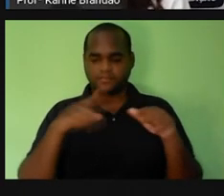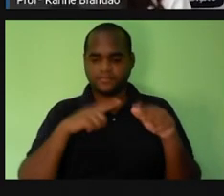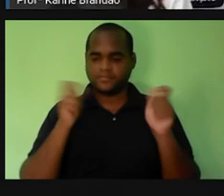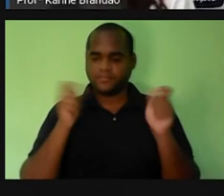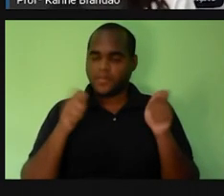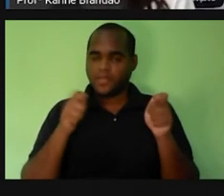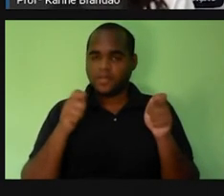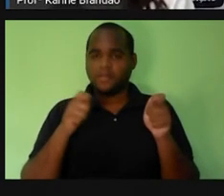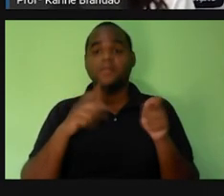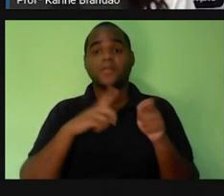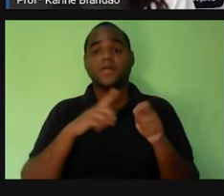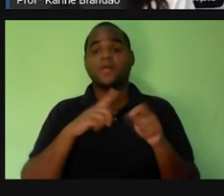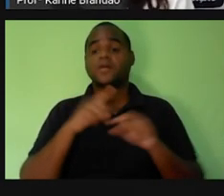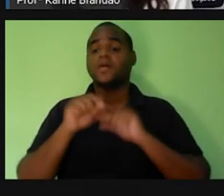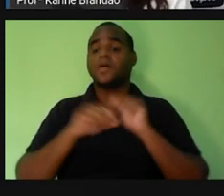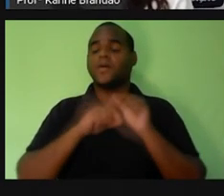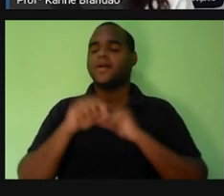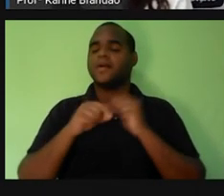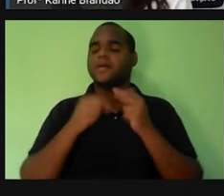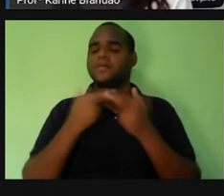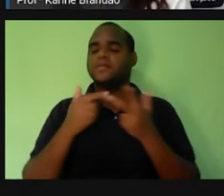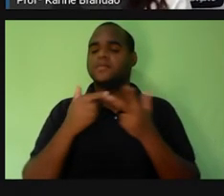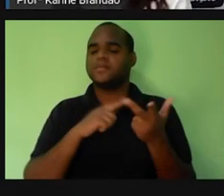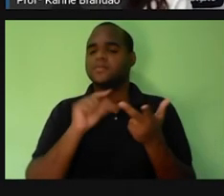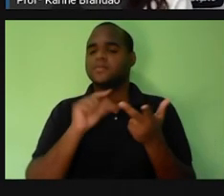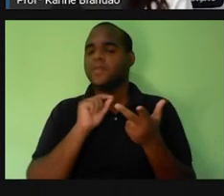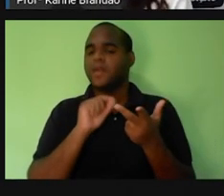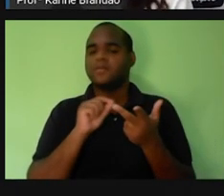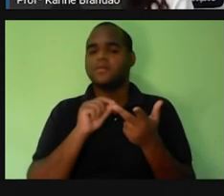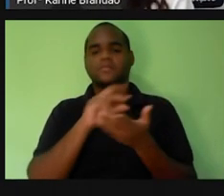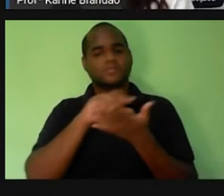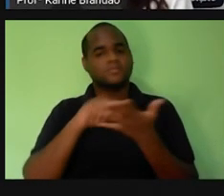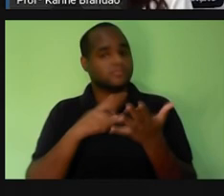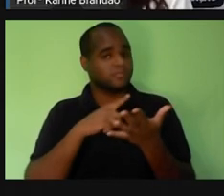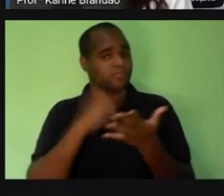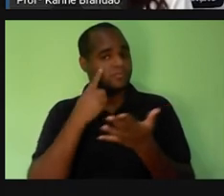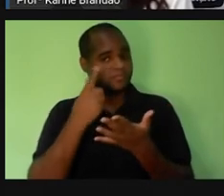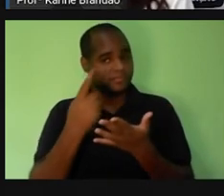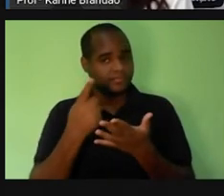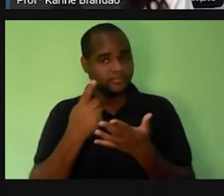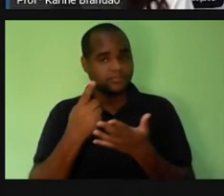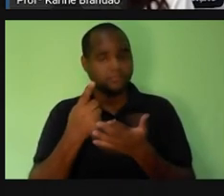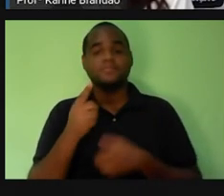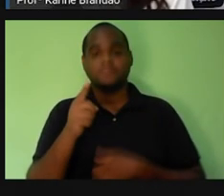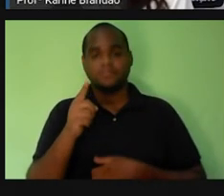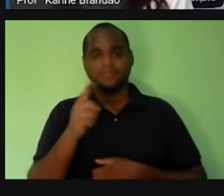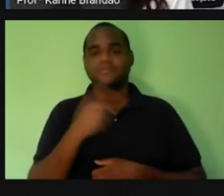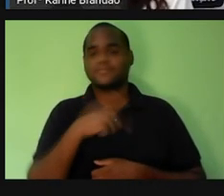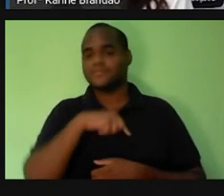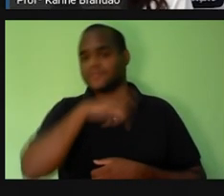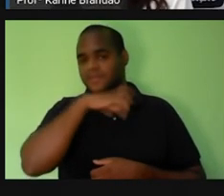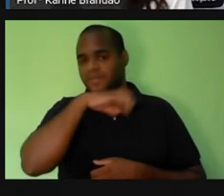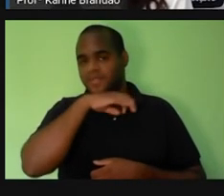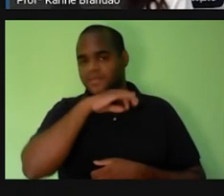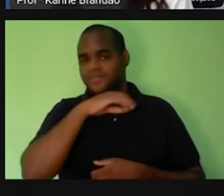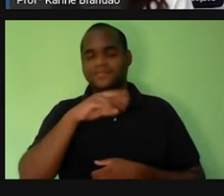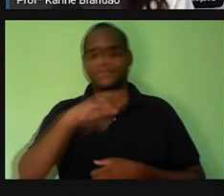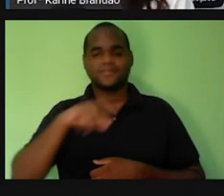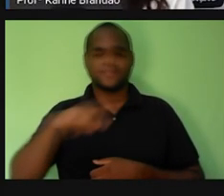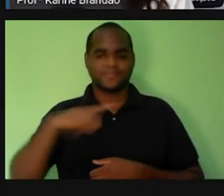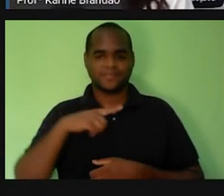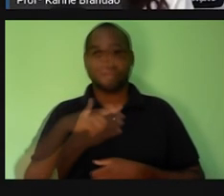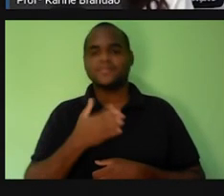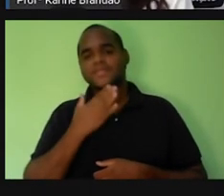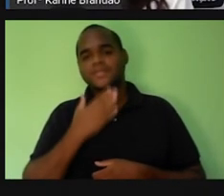observar que os seres vivos, eles tinham algumas semelhanças. Por exemplo, essa aqui, né? É um registro, é uma foto, né?